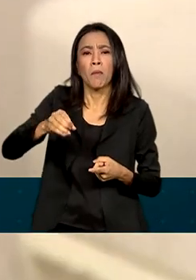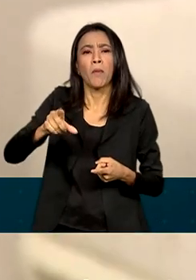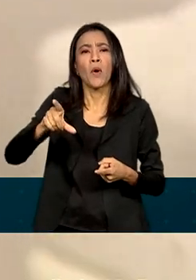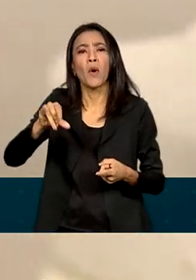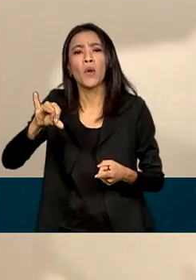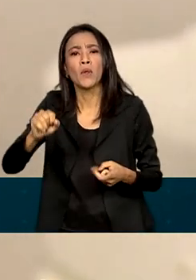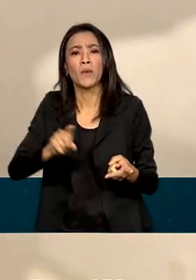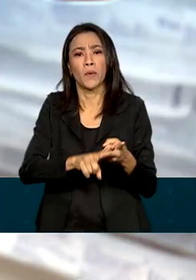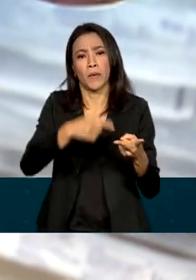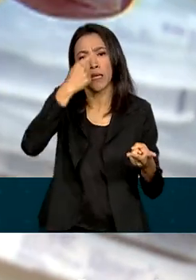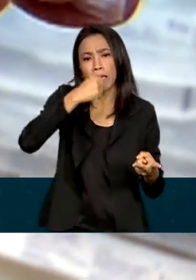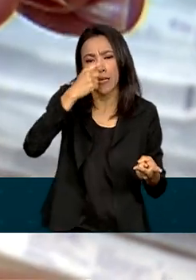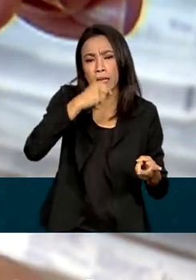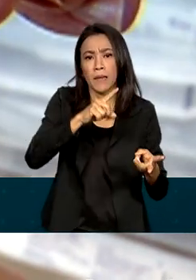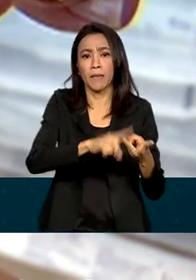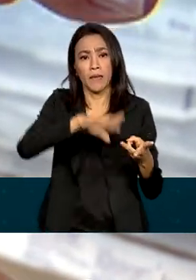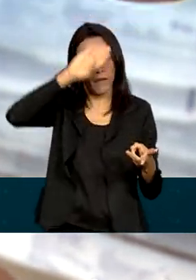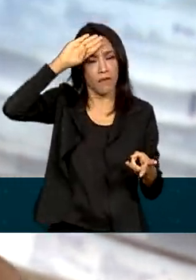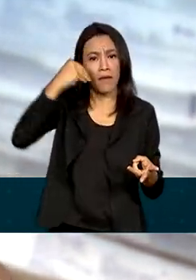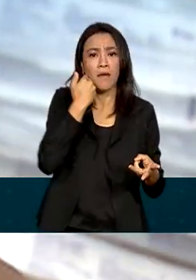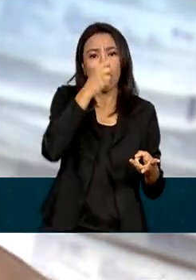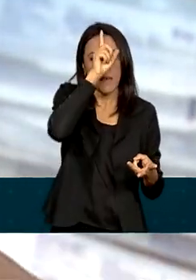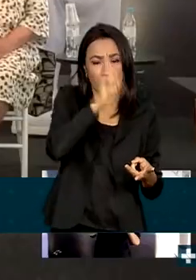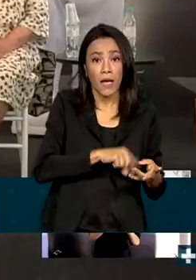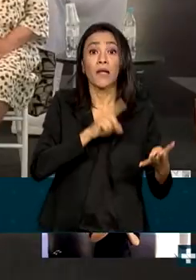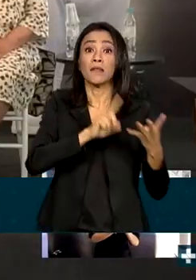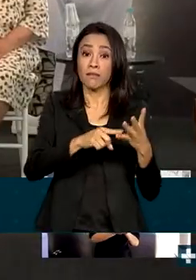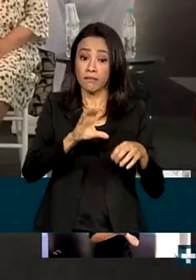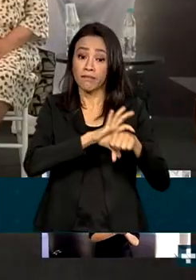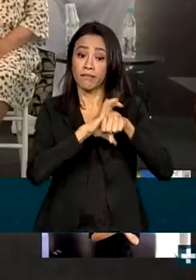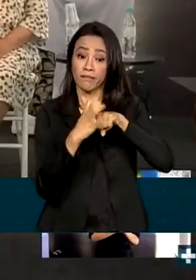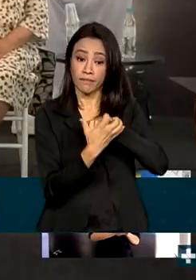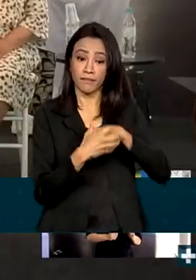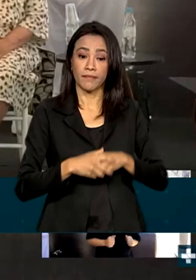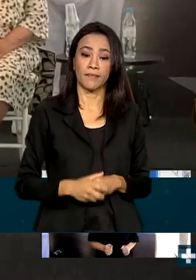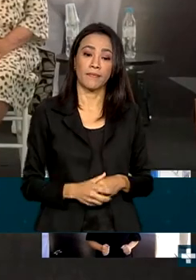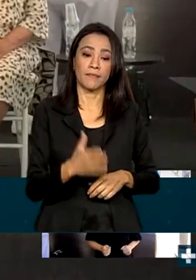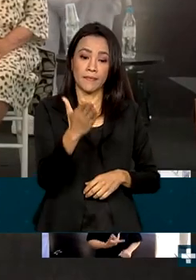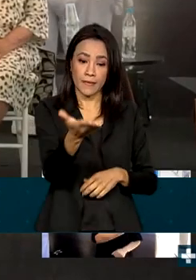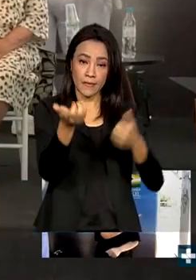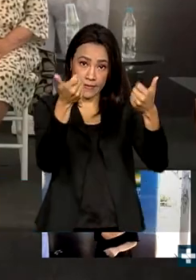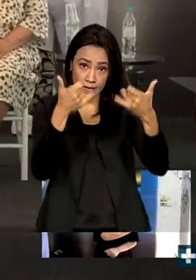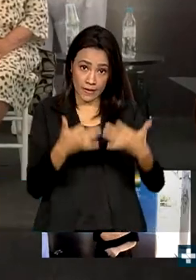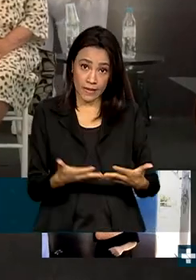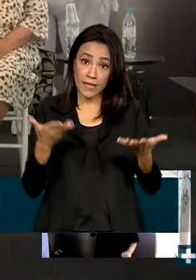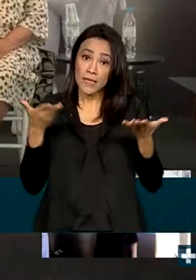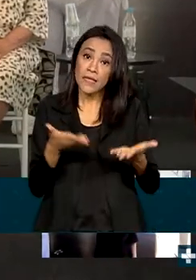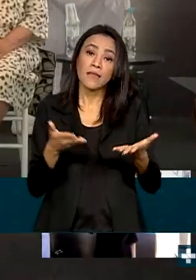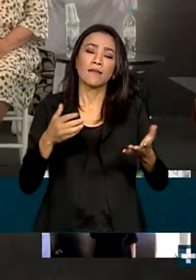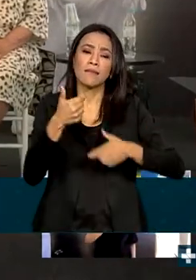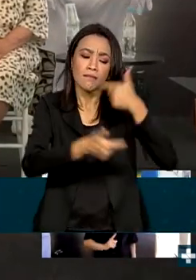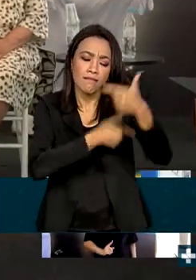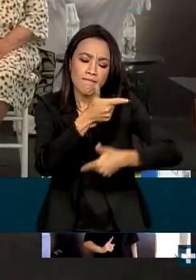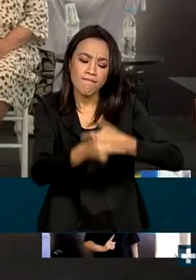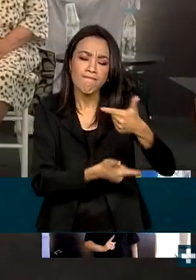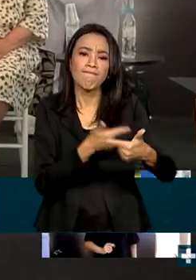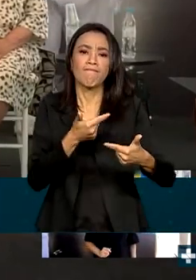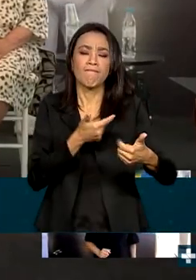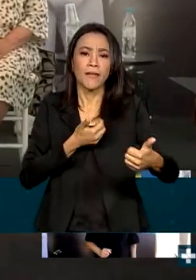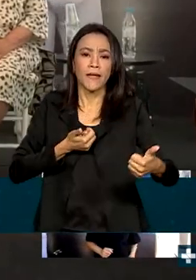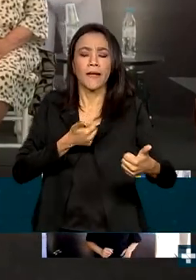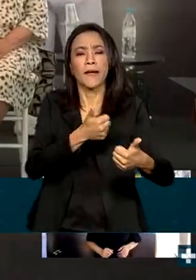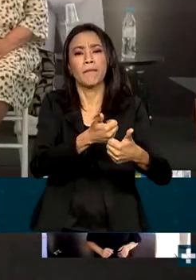amarela e gripe, e ainda da Covid-19. Essa ação que fazemos hoje na fronteira do